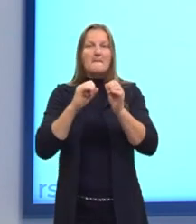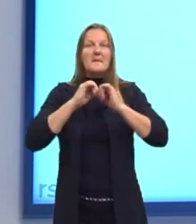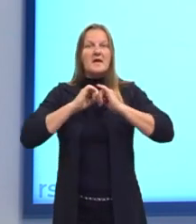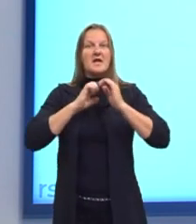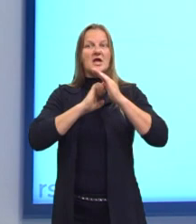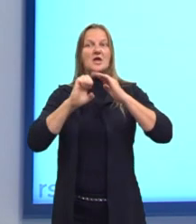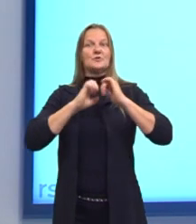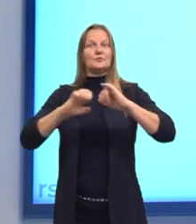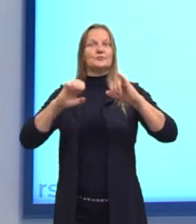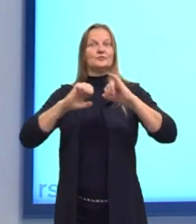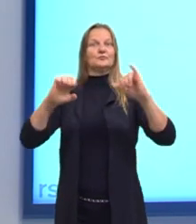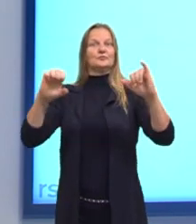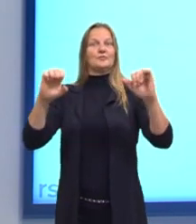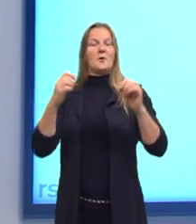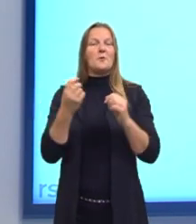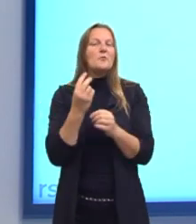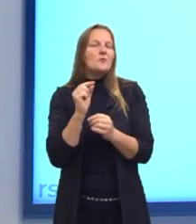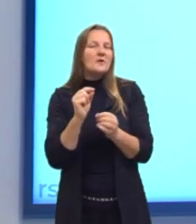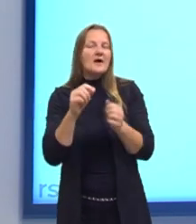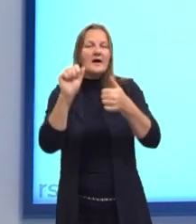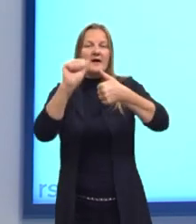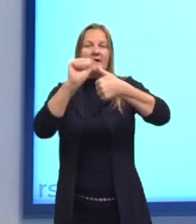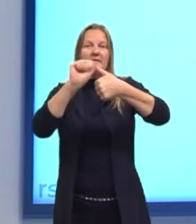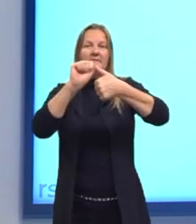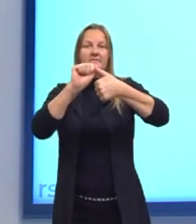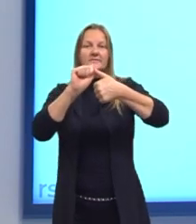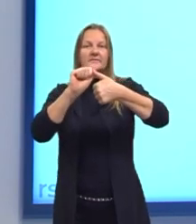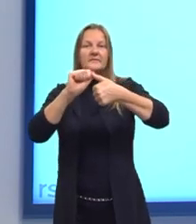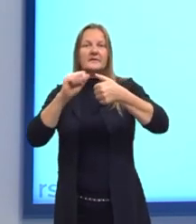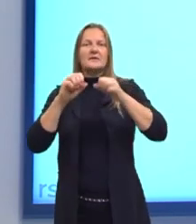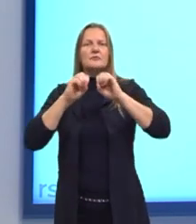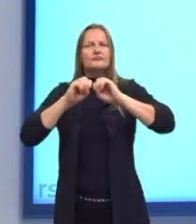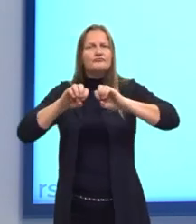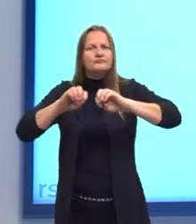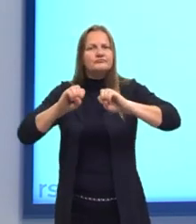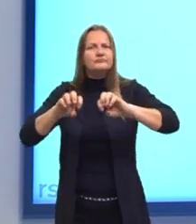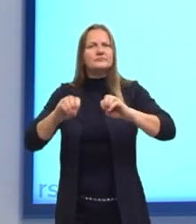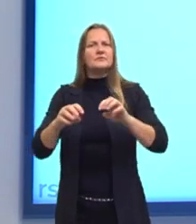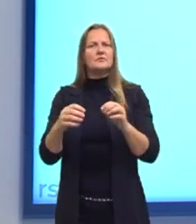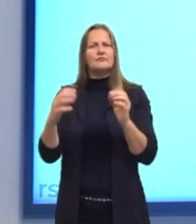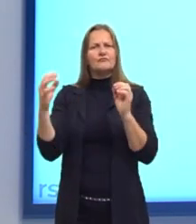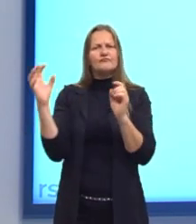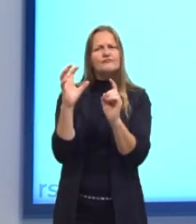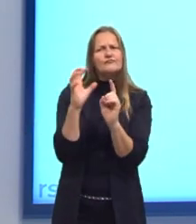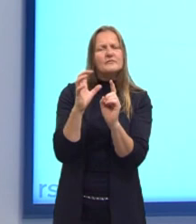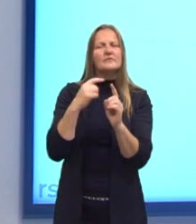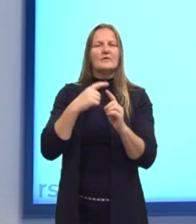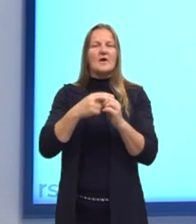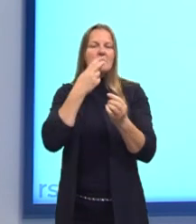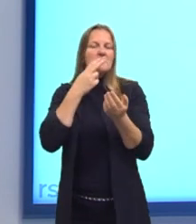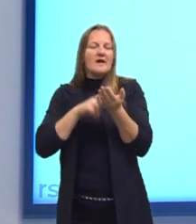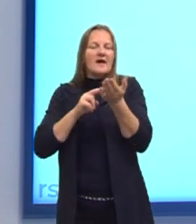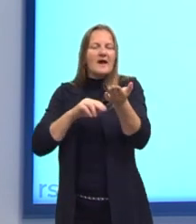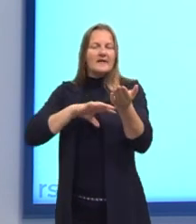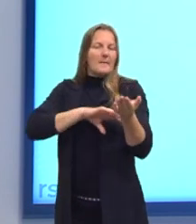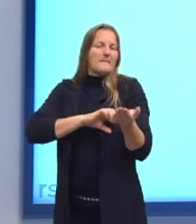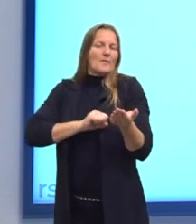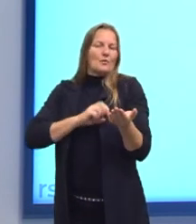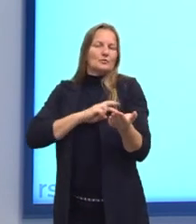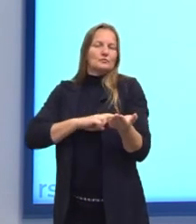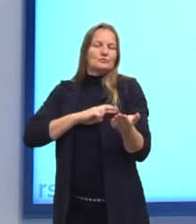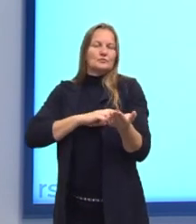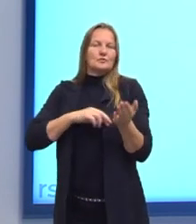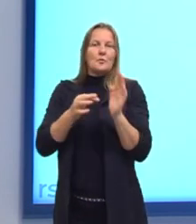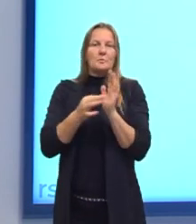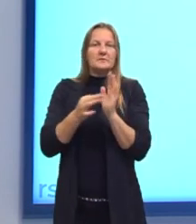Letra A. Influenciar o leitor em relação aos sentimentos provocados por uma carta de amor por meio de opiniões